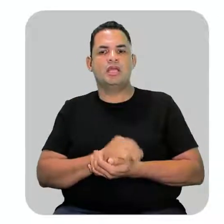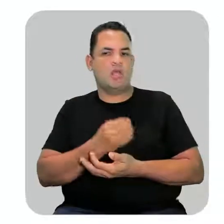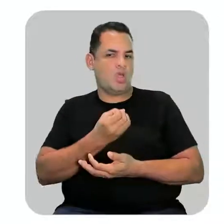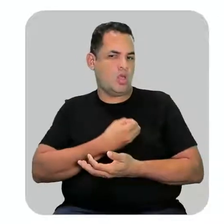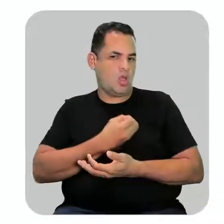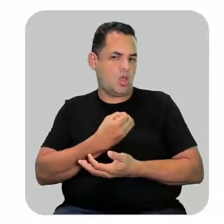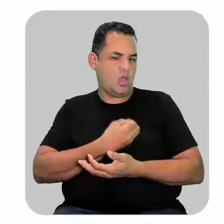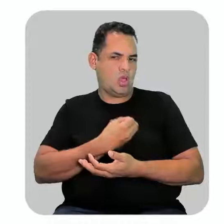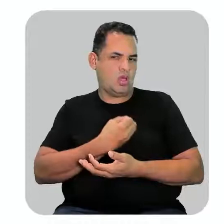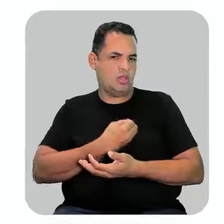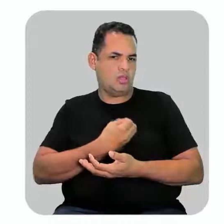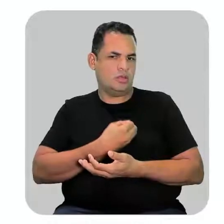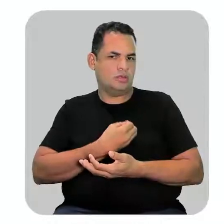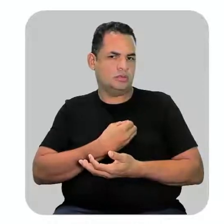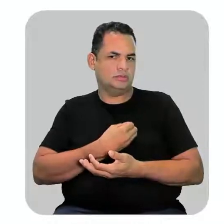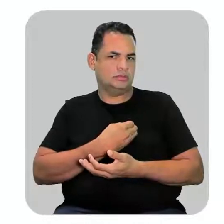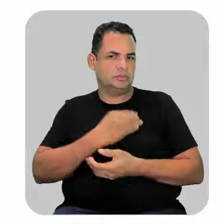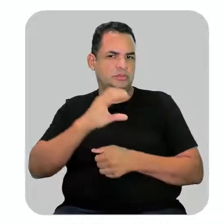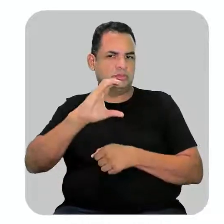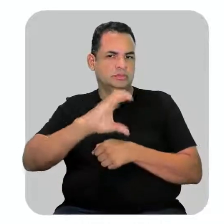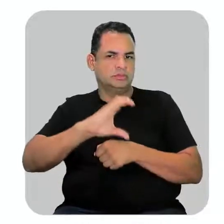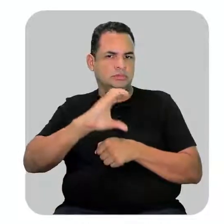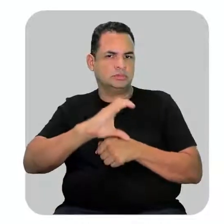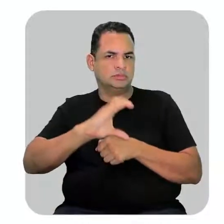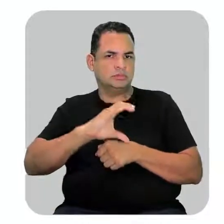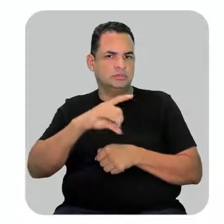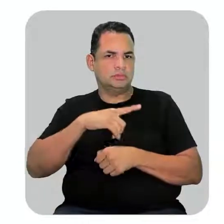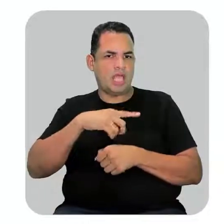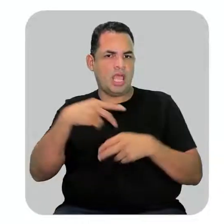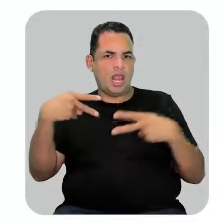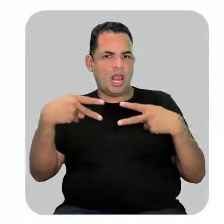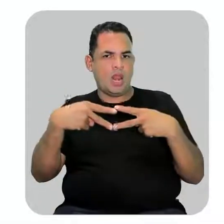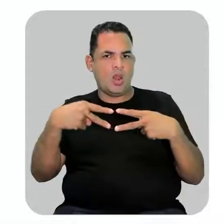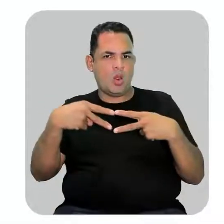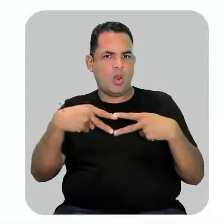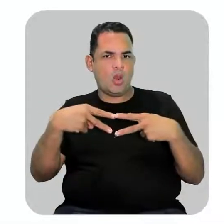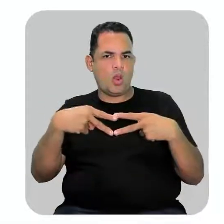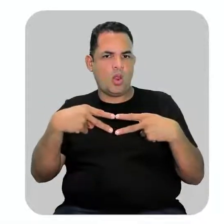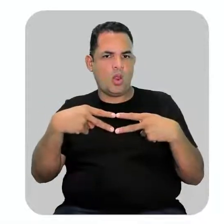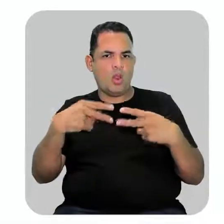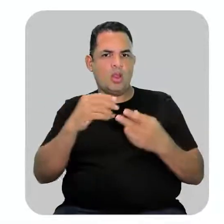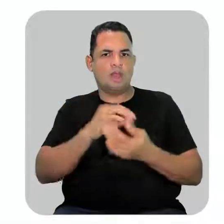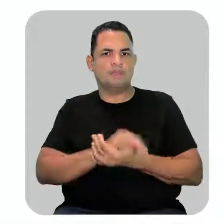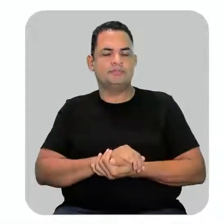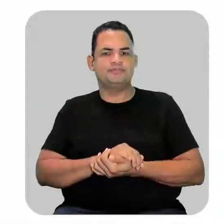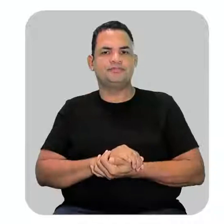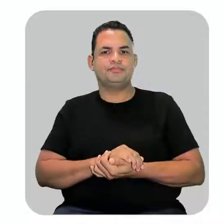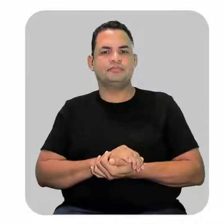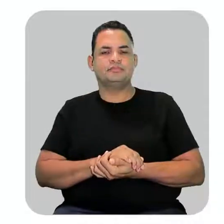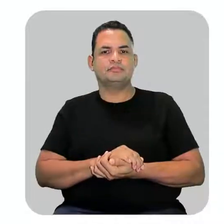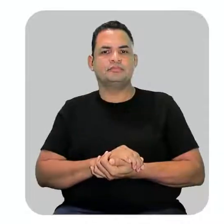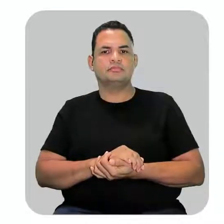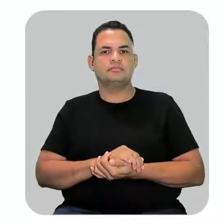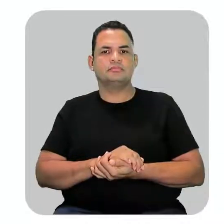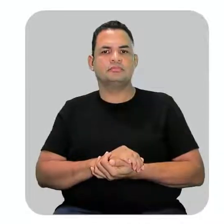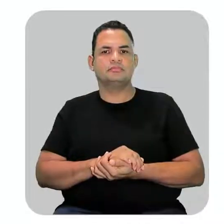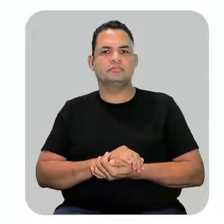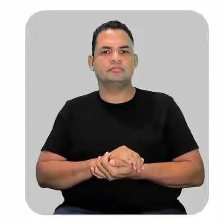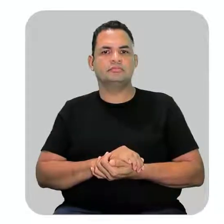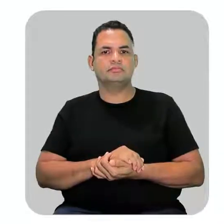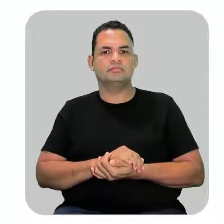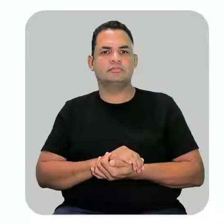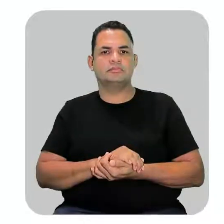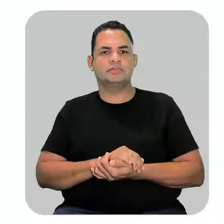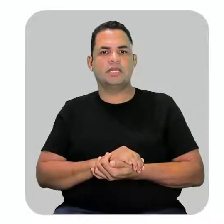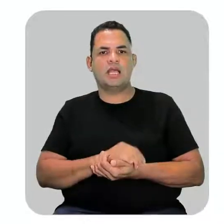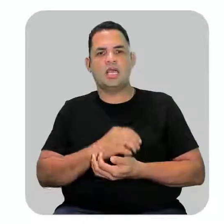carbono onde estão as ligações duplas não está entre 2 e 3 então eu digo que é o carbono 2 não tá entre